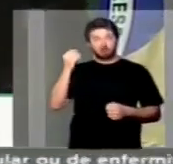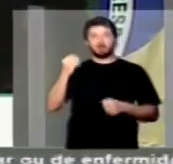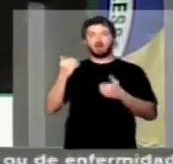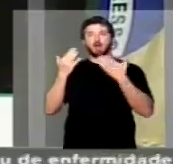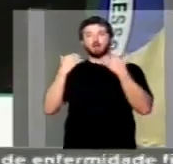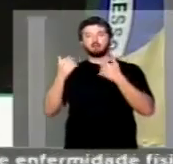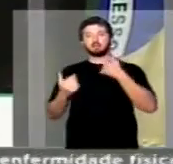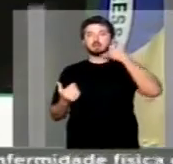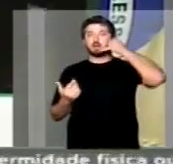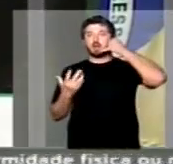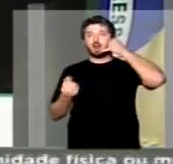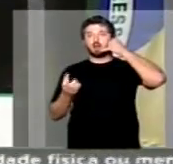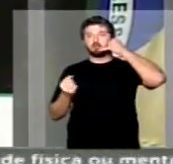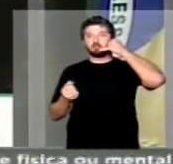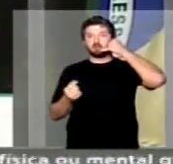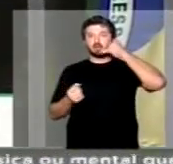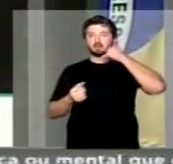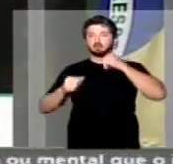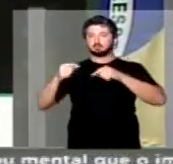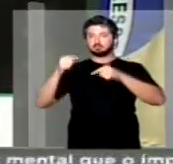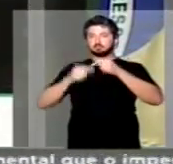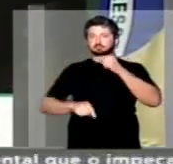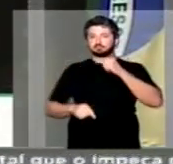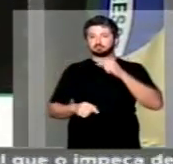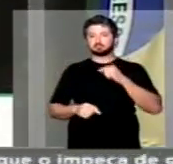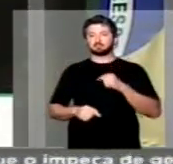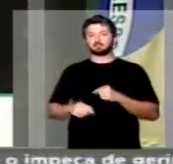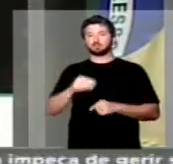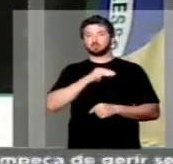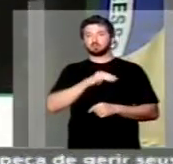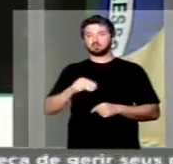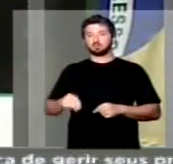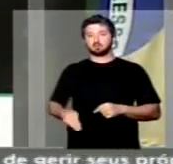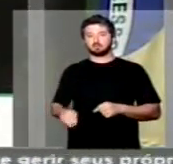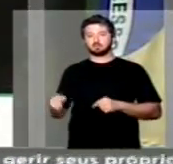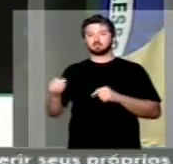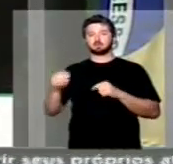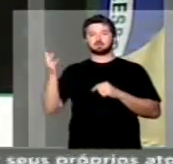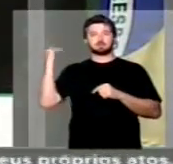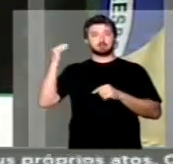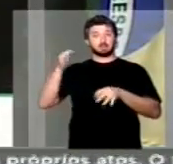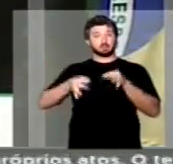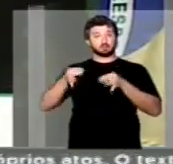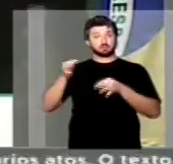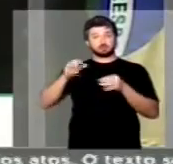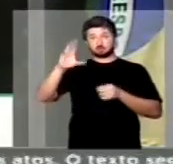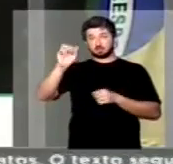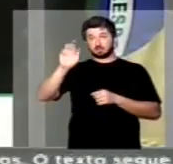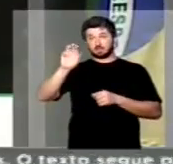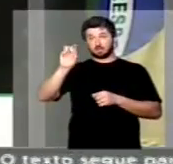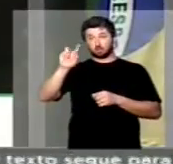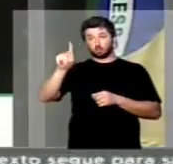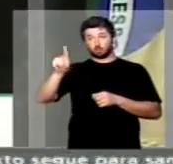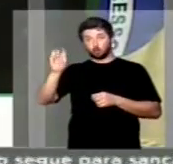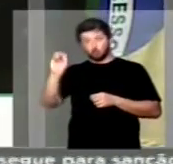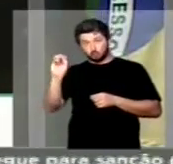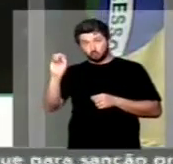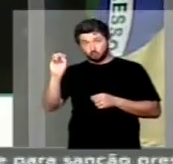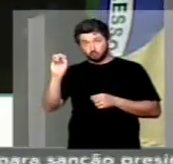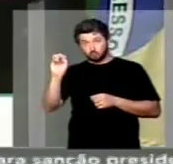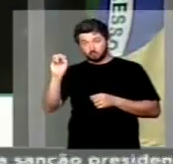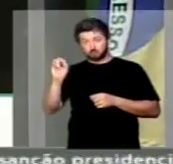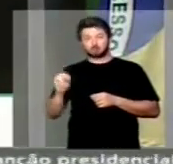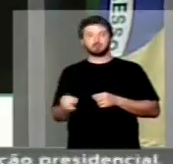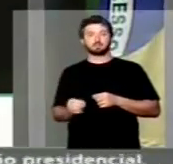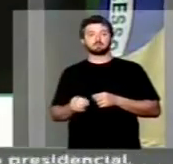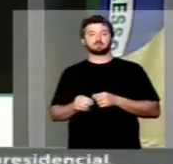conversas pouco republicanas do então ministro da Justiça, o senhor José Eduardo Cardoso,